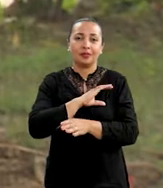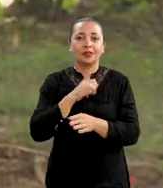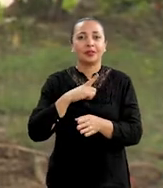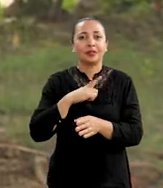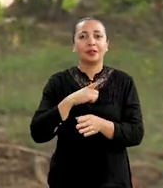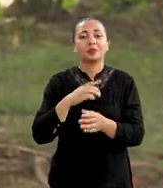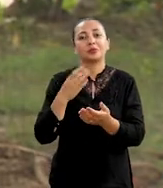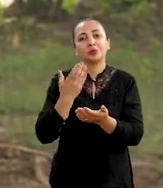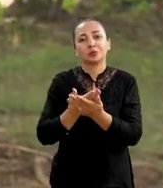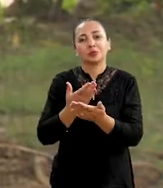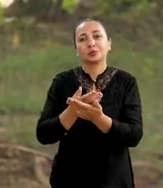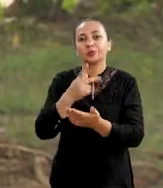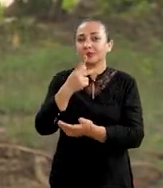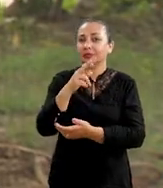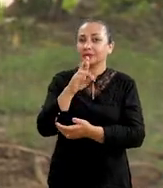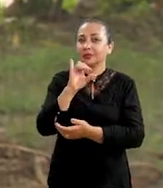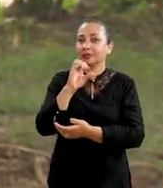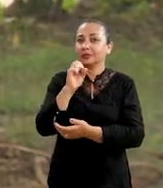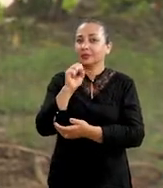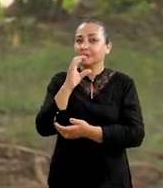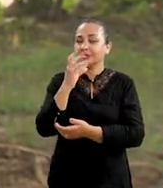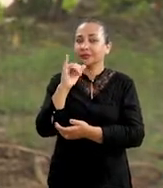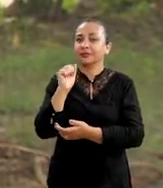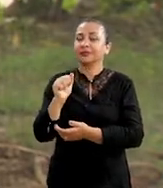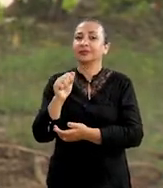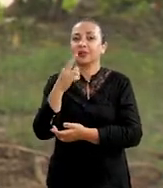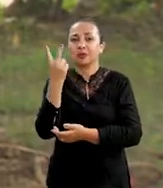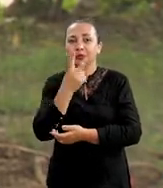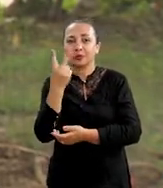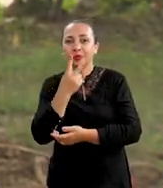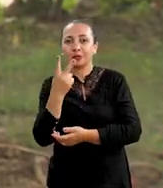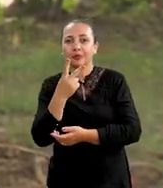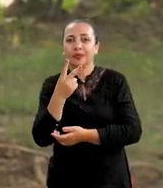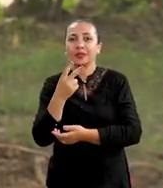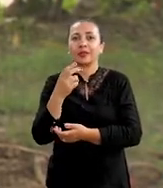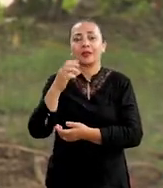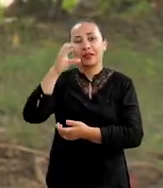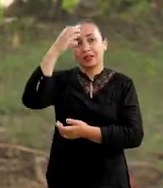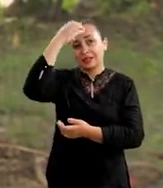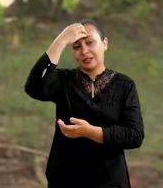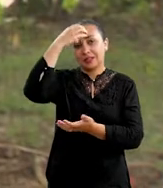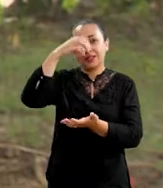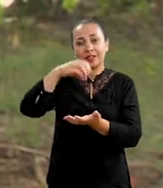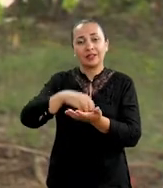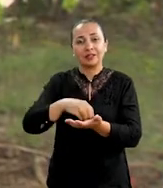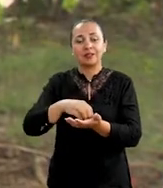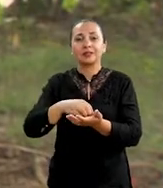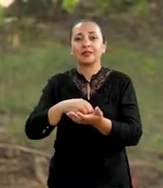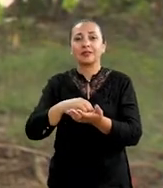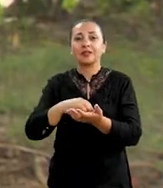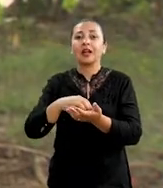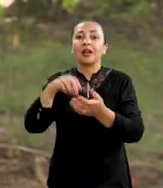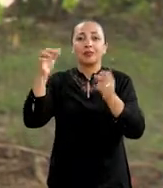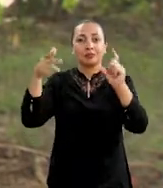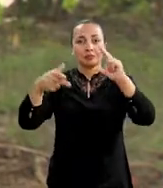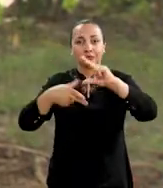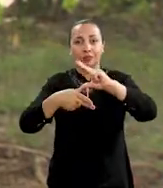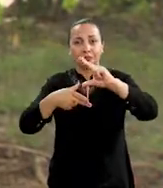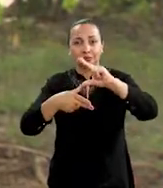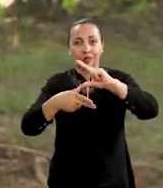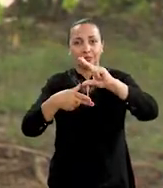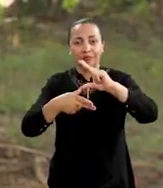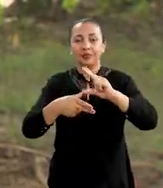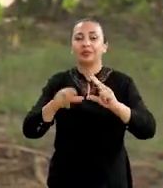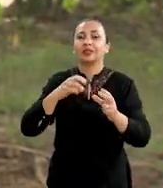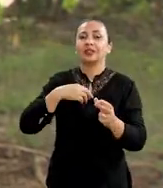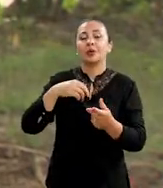e temos o estudo da Priscila Galo, ambos são duas teses, da Universidade Federal da Bahia, e da Flávia